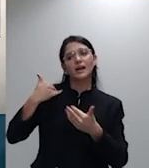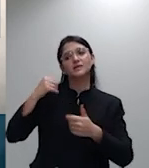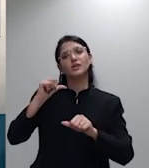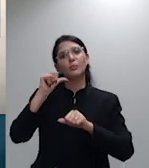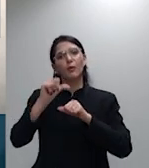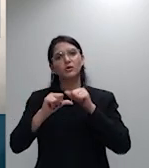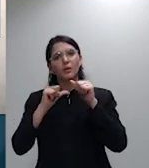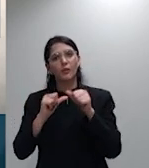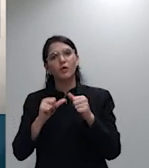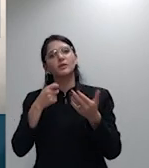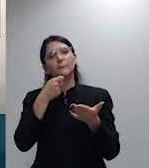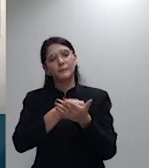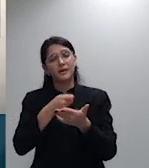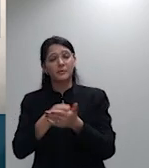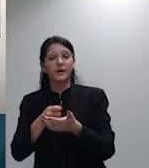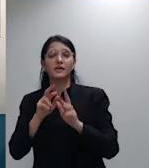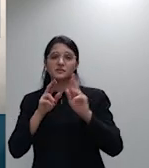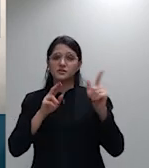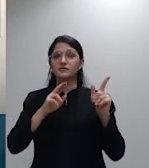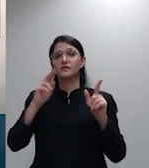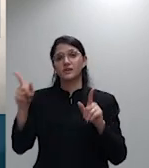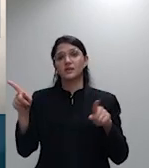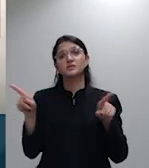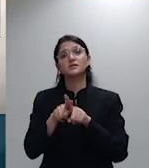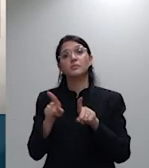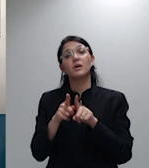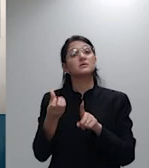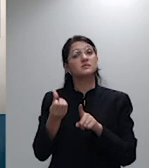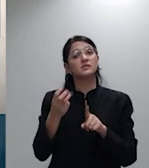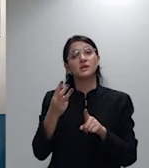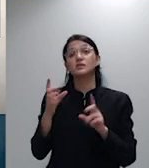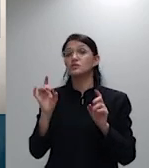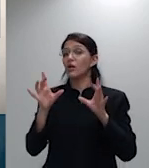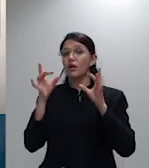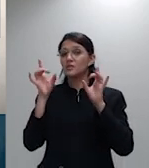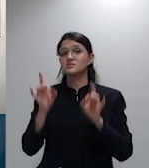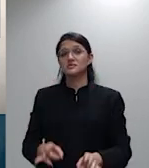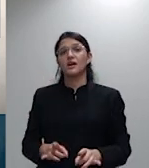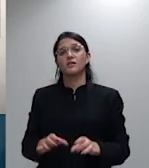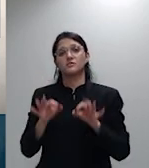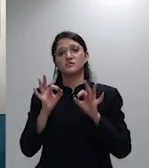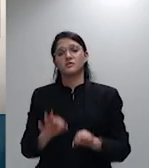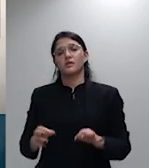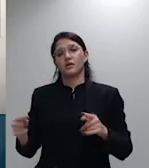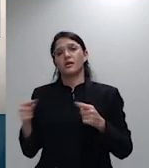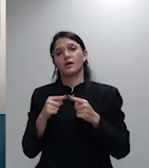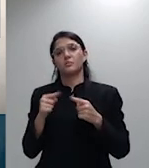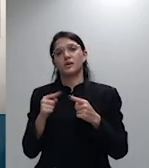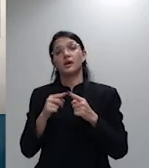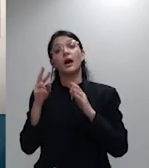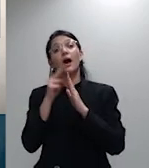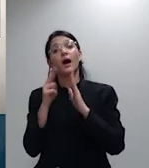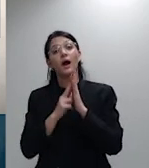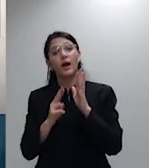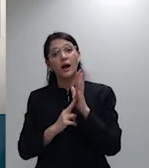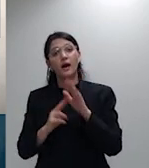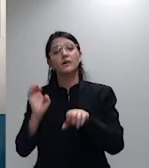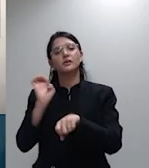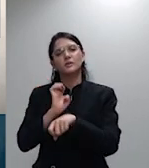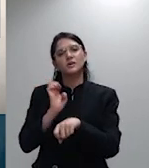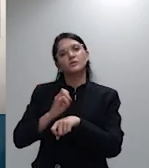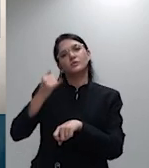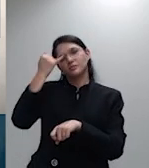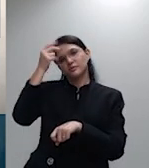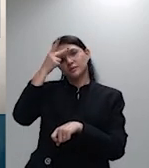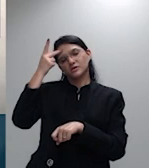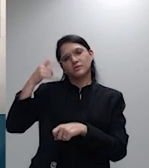para se conformar a variação de faixa etária a regra do estatuto do idoso tendo em vista os 59 anos por